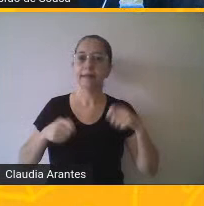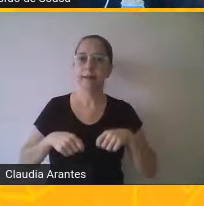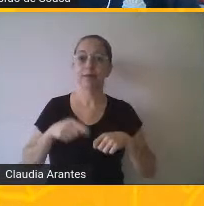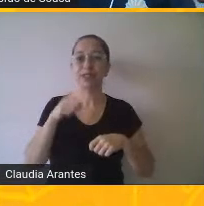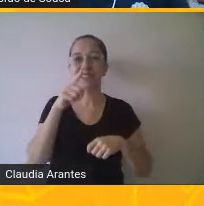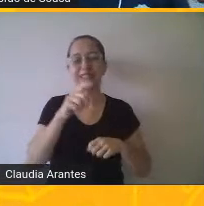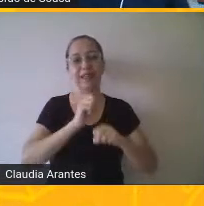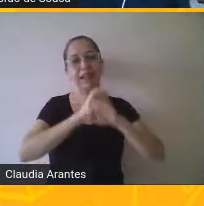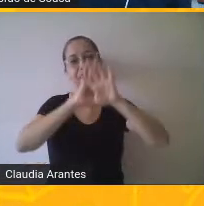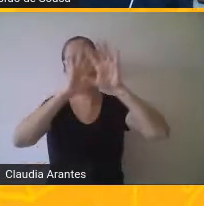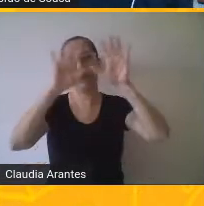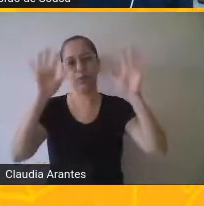né? Por exemplo, o código.